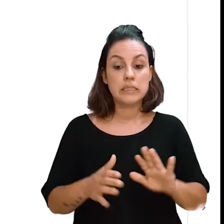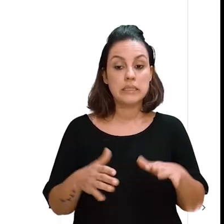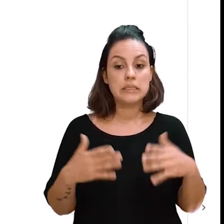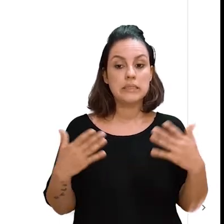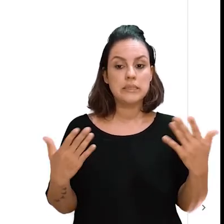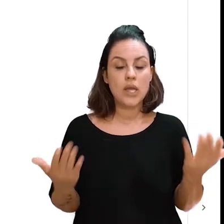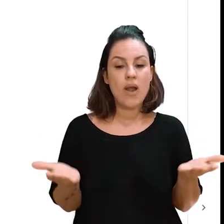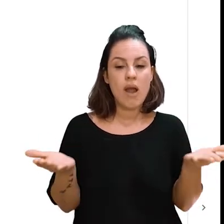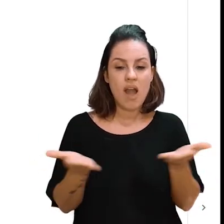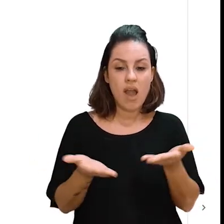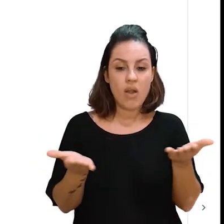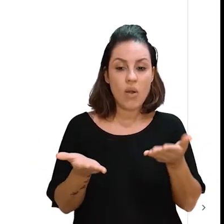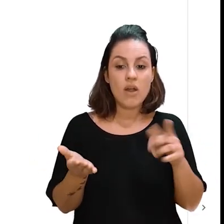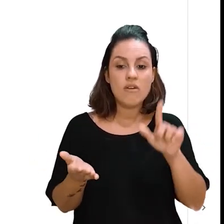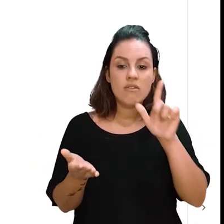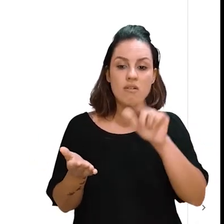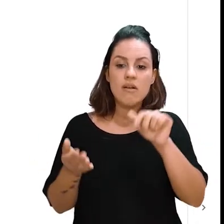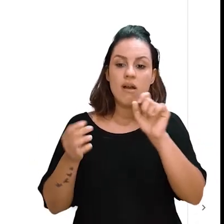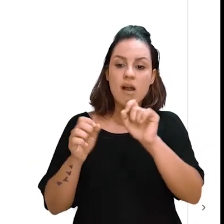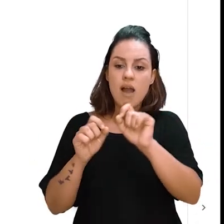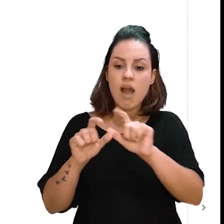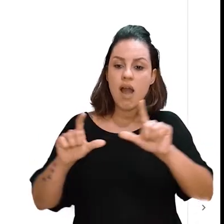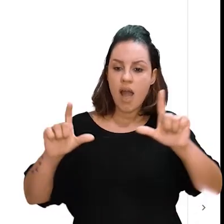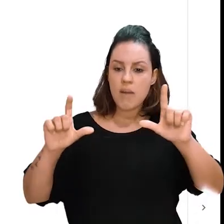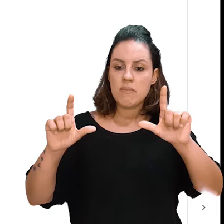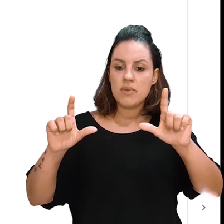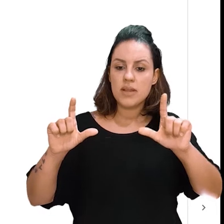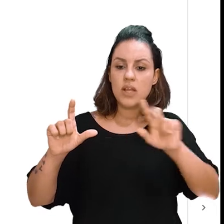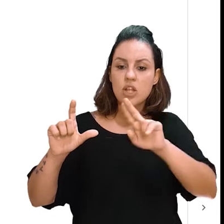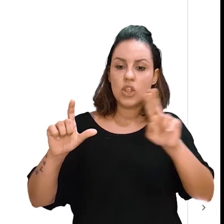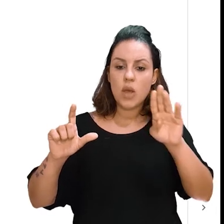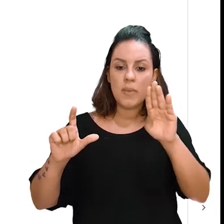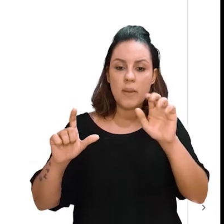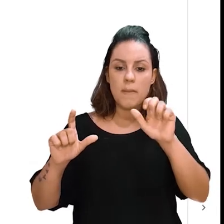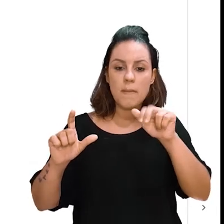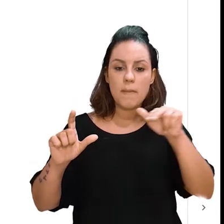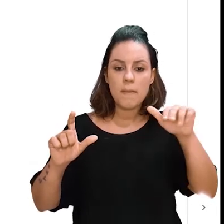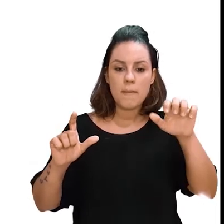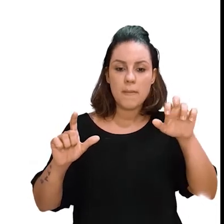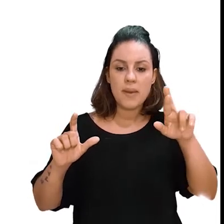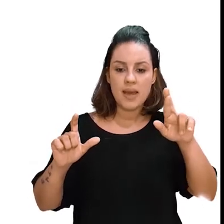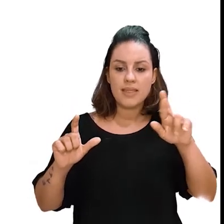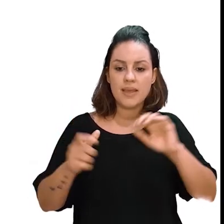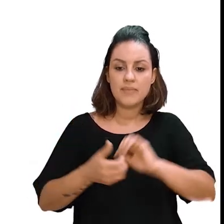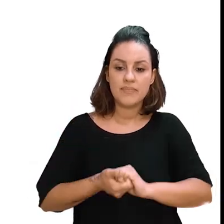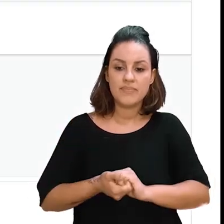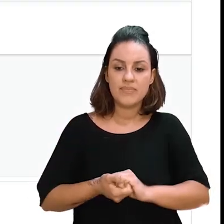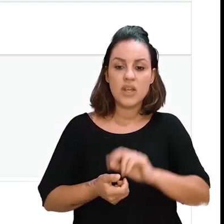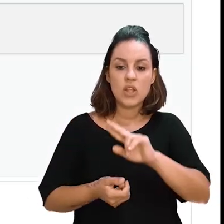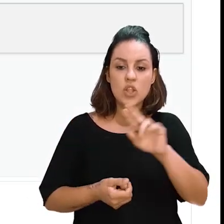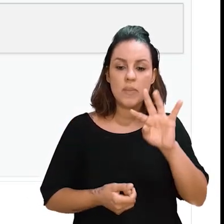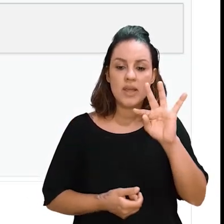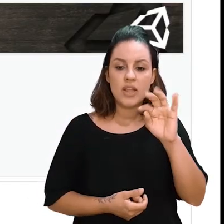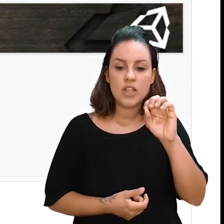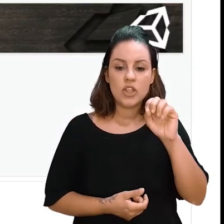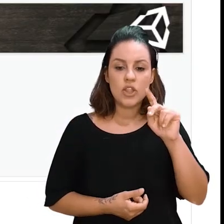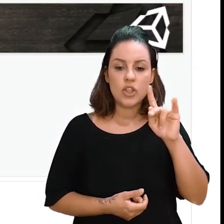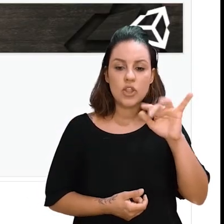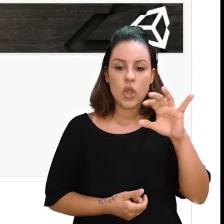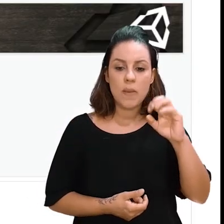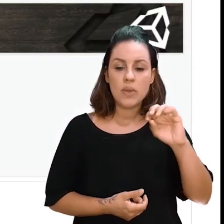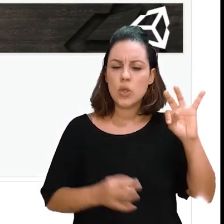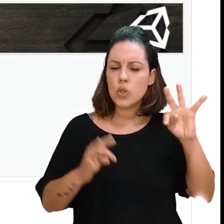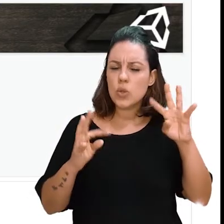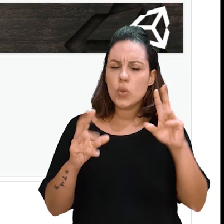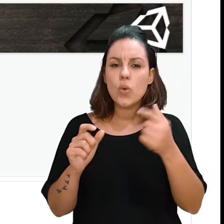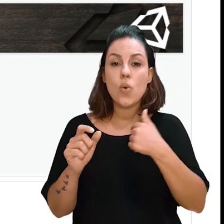Pronto. Então, eu vou abrir agora aqui o banner de tópico. E aí tudo que a gente fizer no